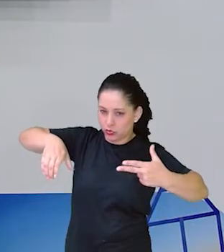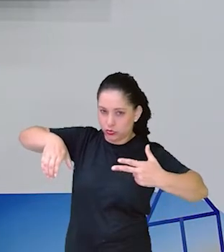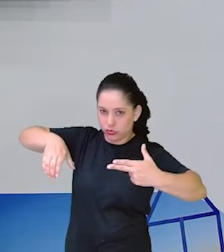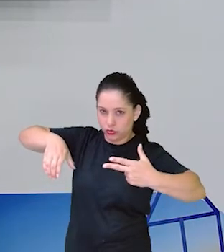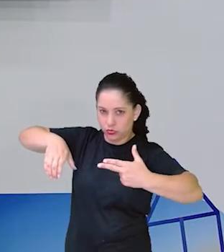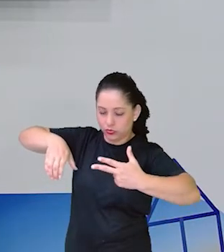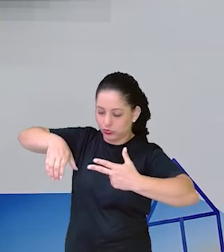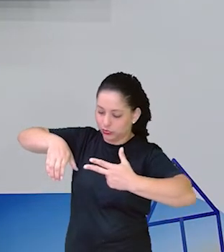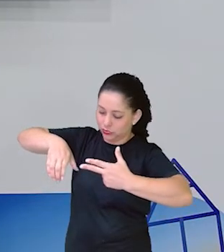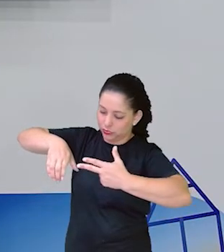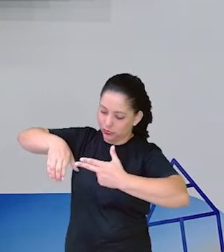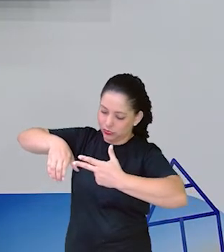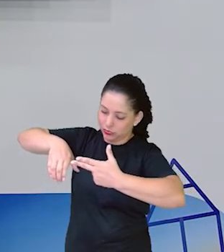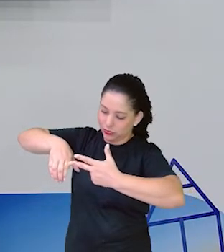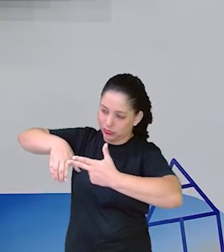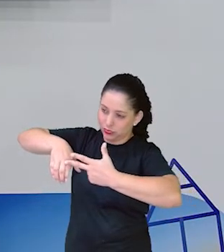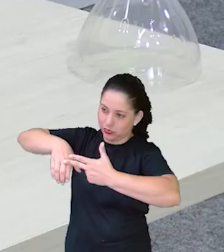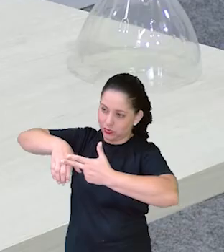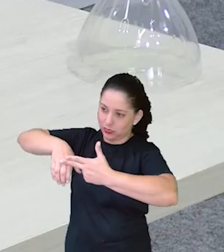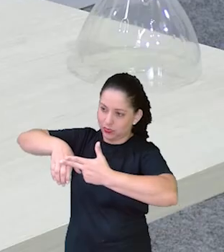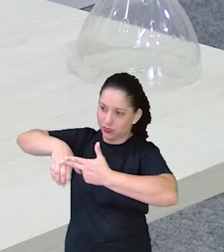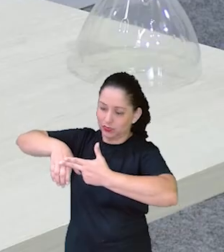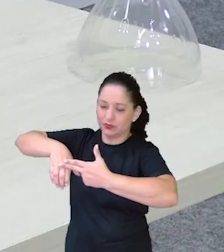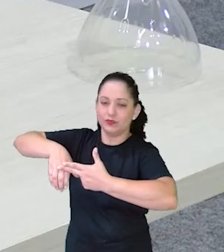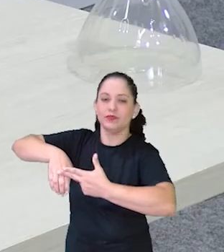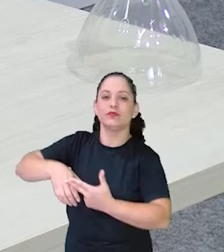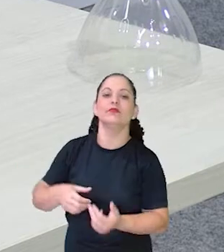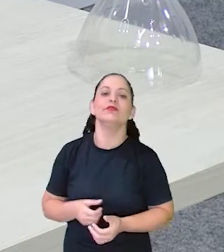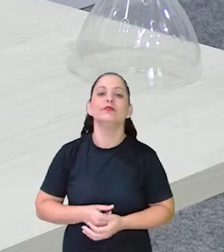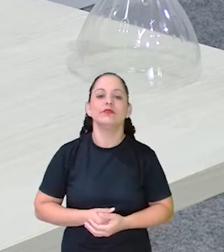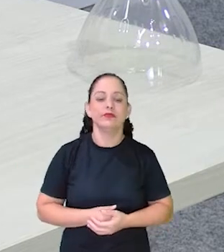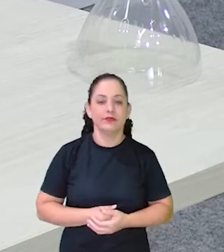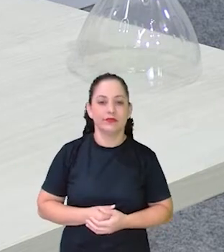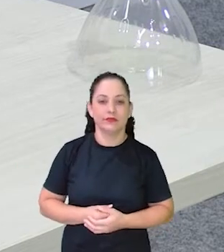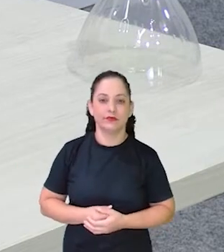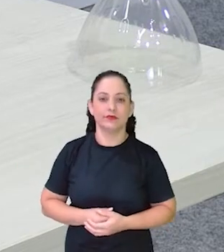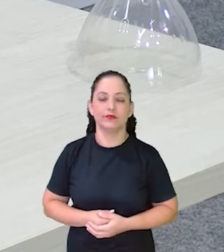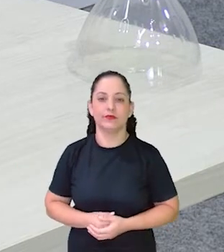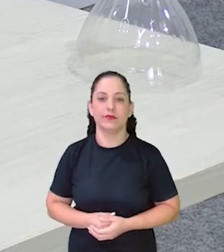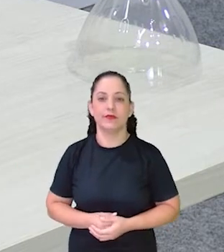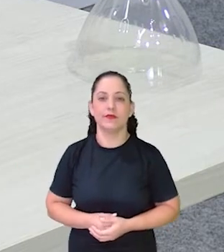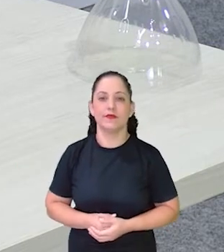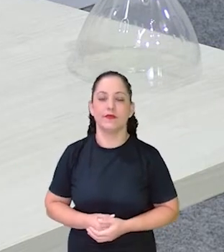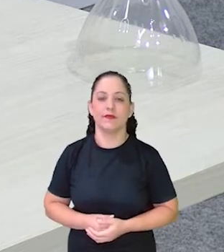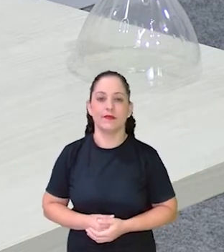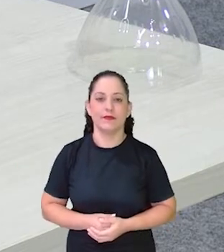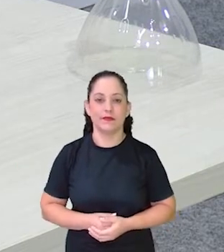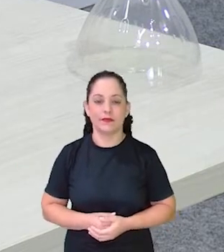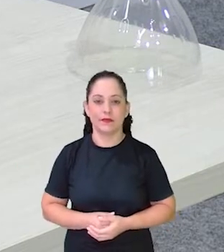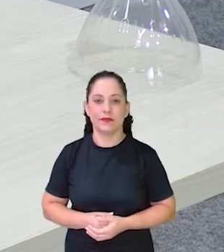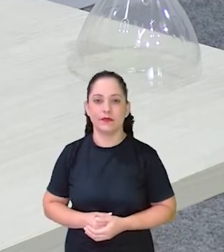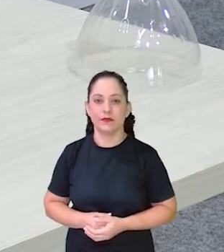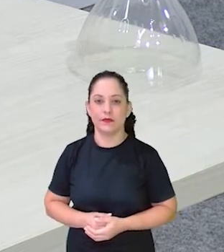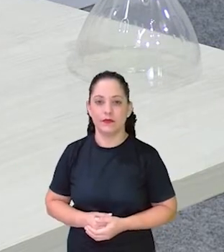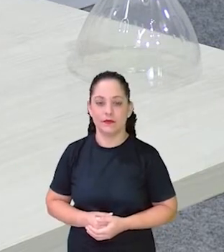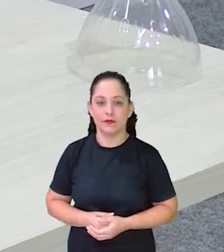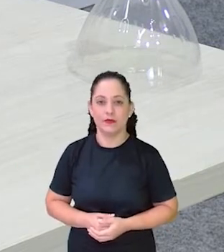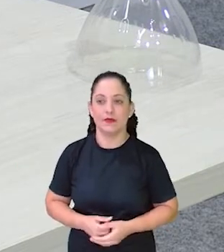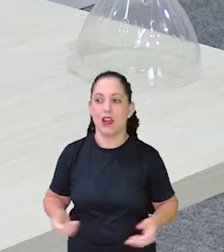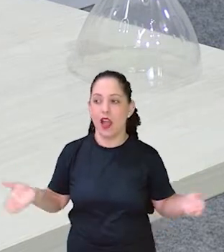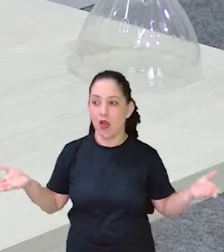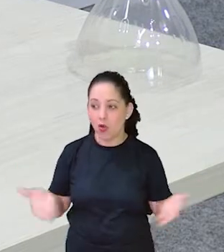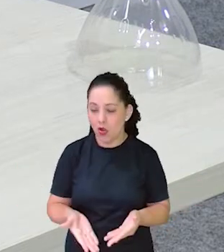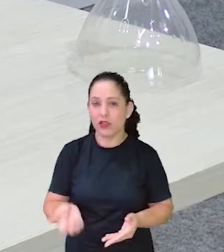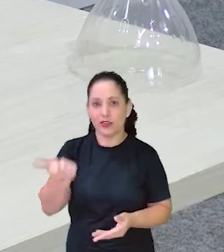Tem uma linha Aqui embaixo Então Essa vai ser a largura Do corte Certo? Aqui de novo